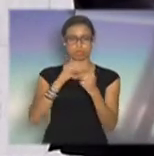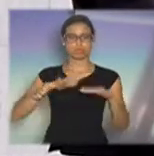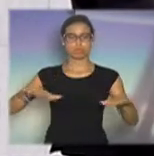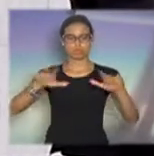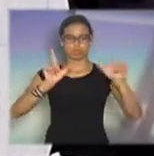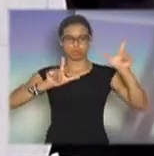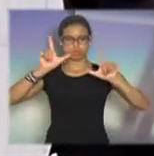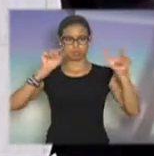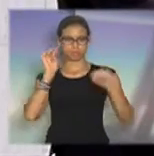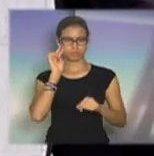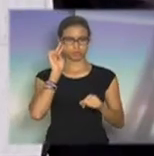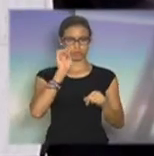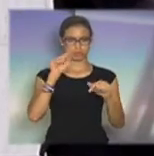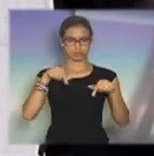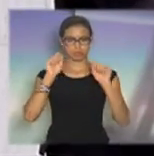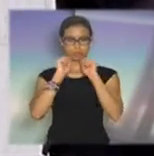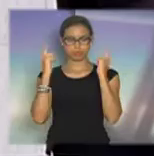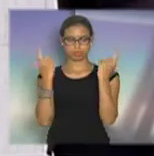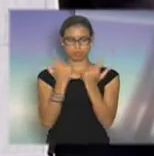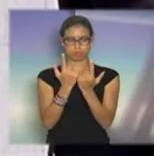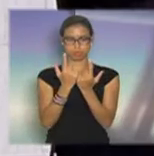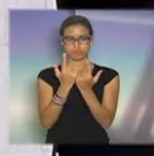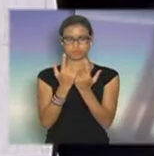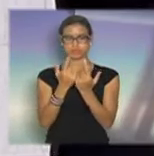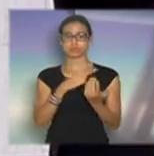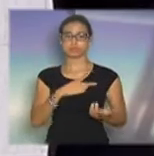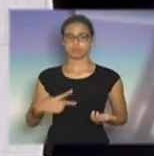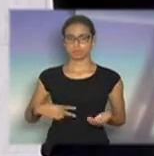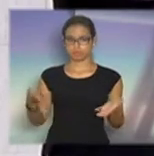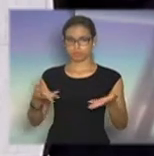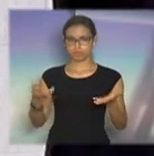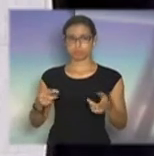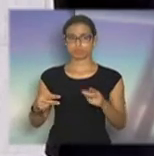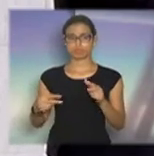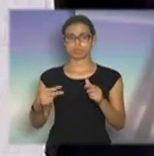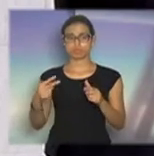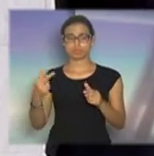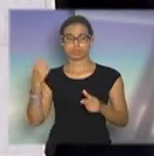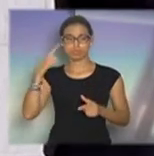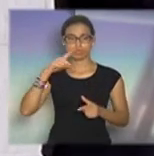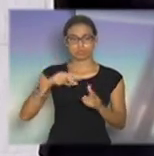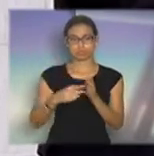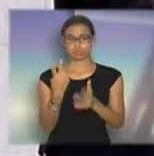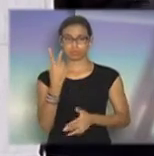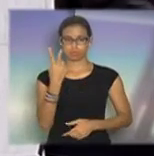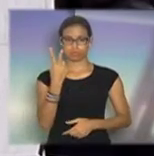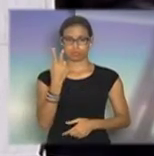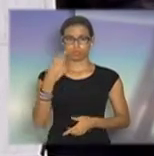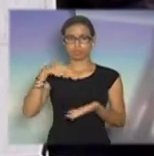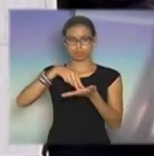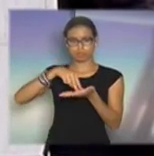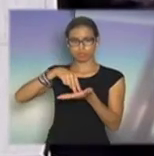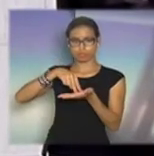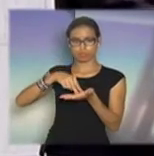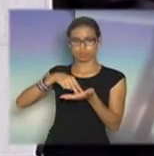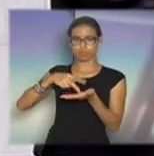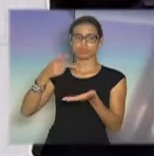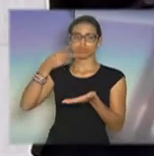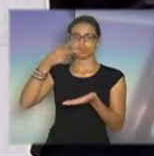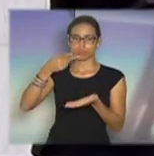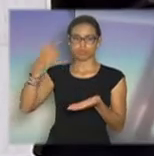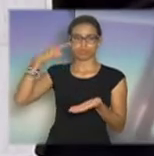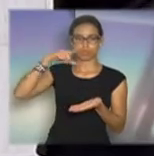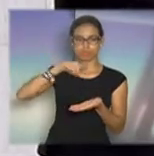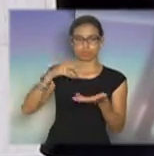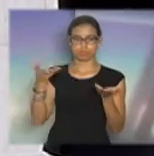todos que nos assistem pela TV Assembleia. Senhor presidente, hoje já é segunda vez que eu ocupo essa tribuna, tendo em vista que pela manhã, hoje